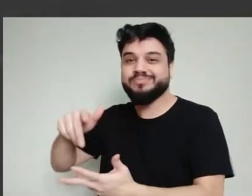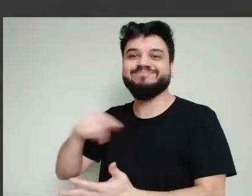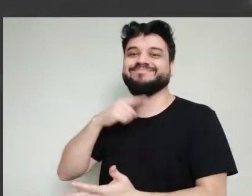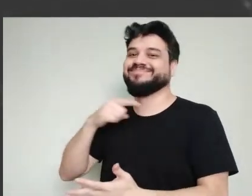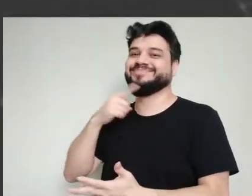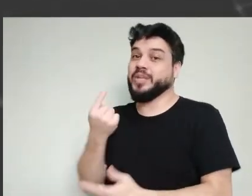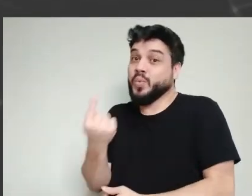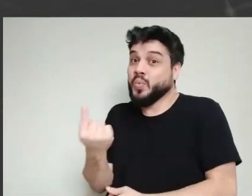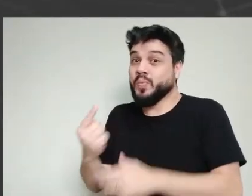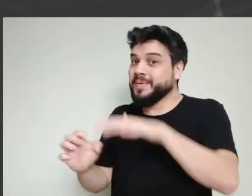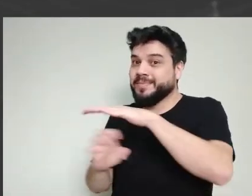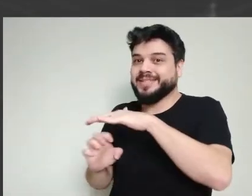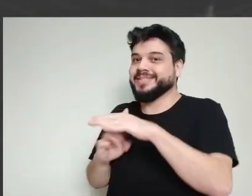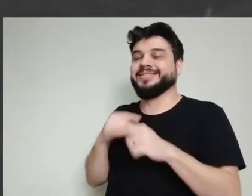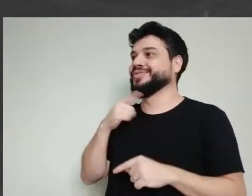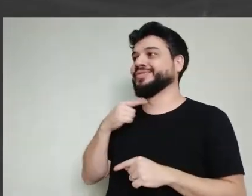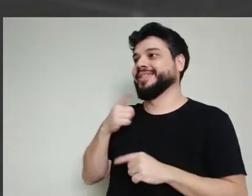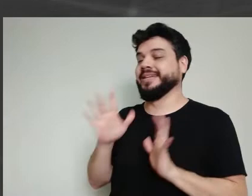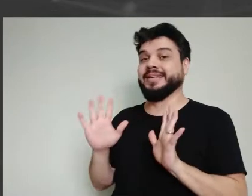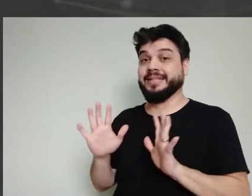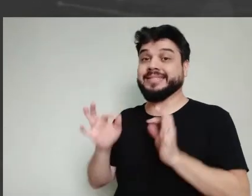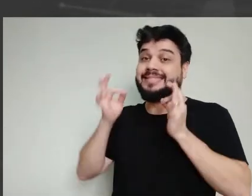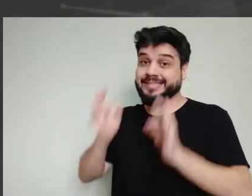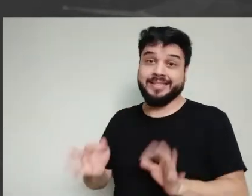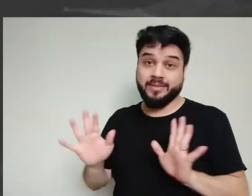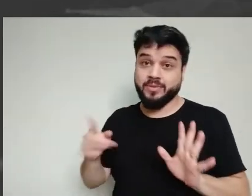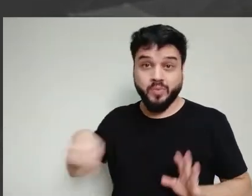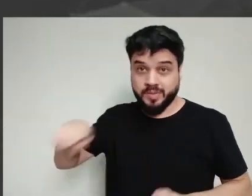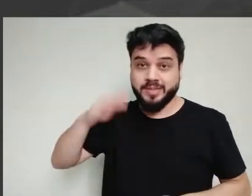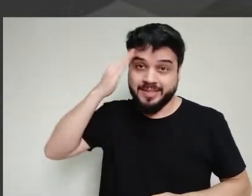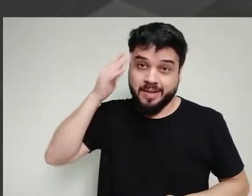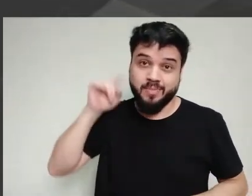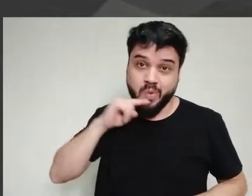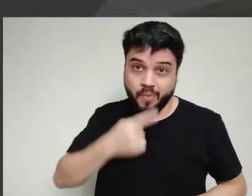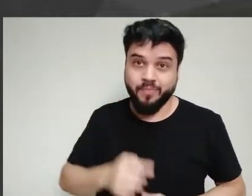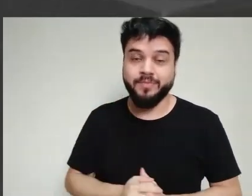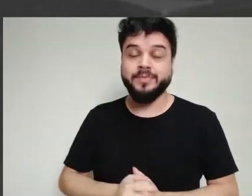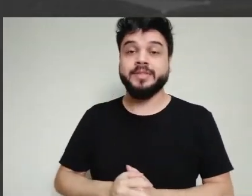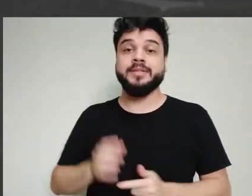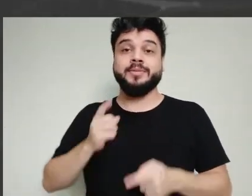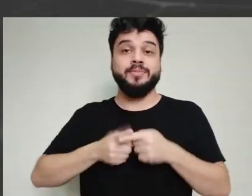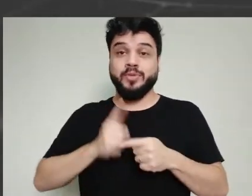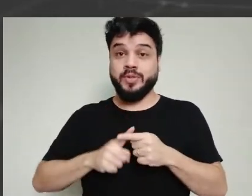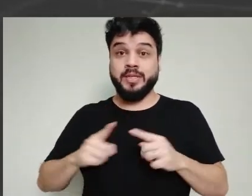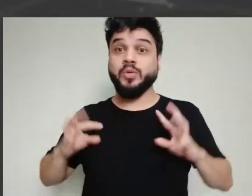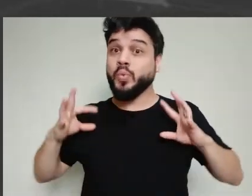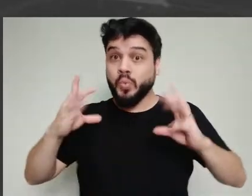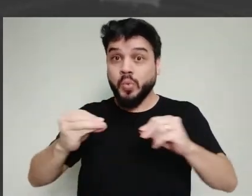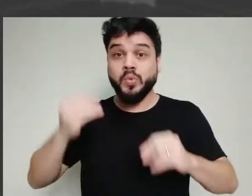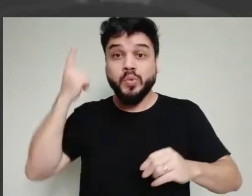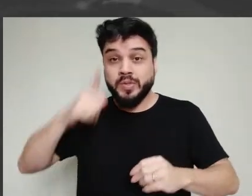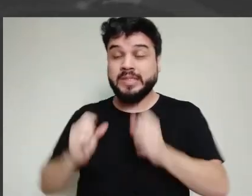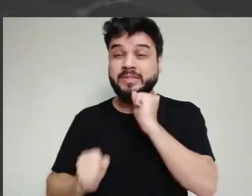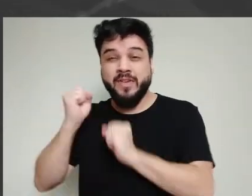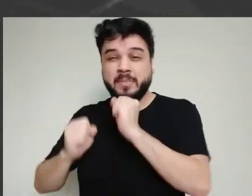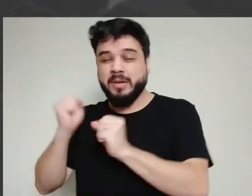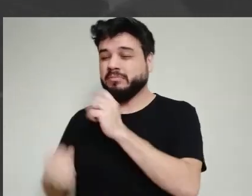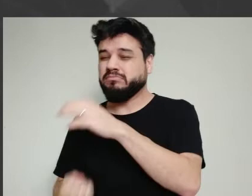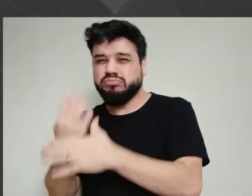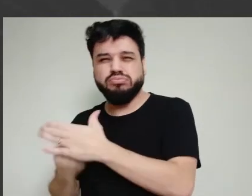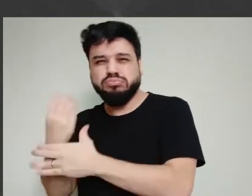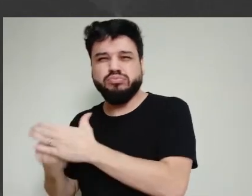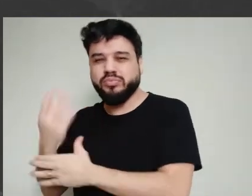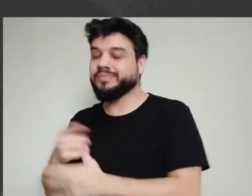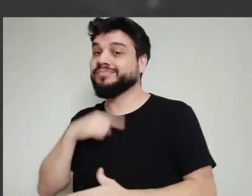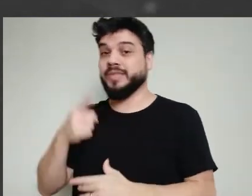porque não tem planta industrial para isso tudo. Mas é possível fazer uma espécie de um consórcio. Então, uma empresa, ela se junta com